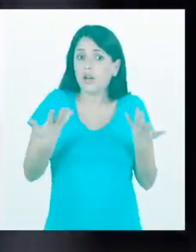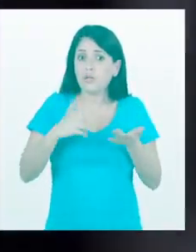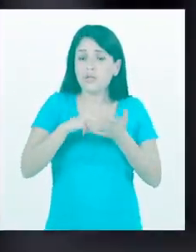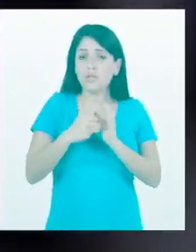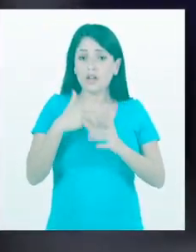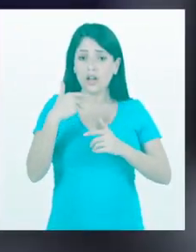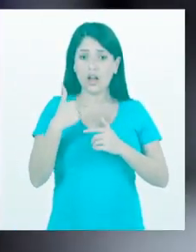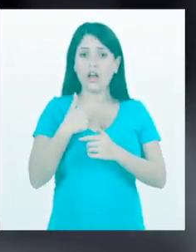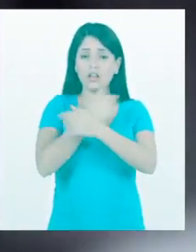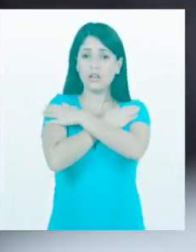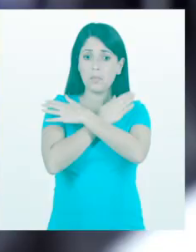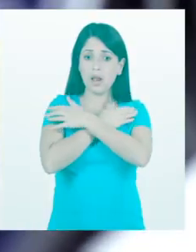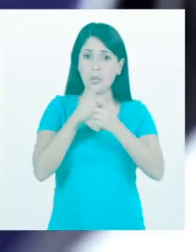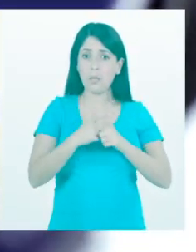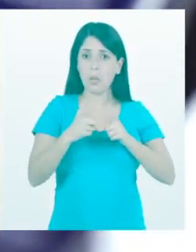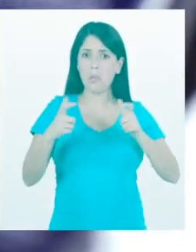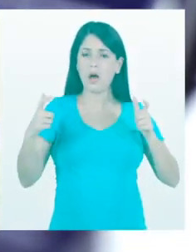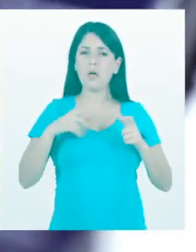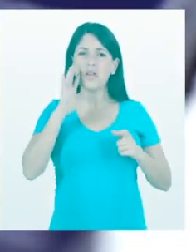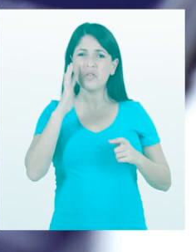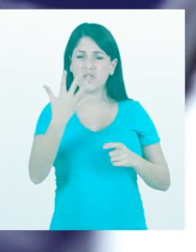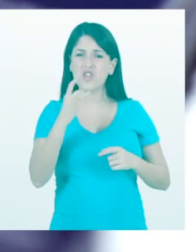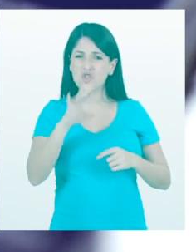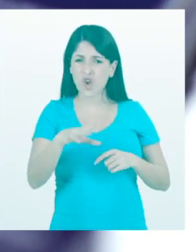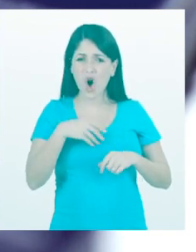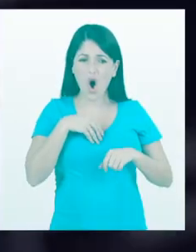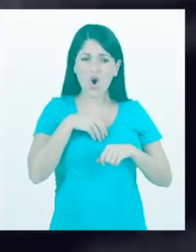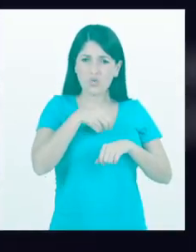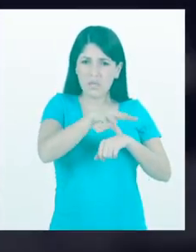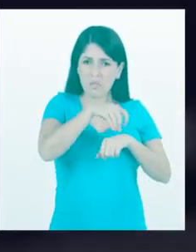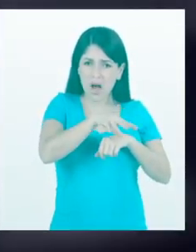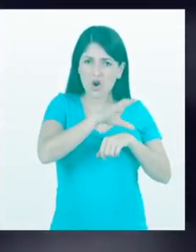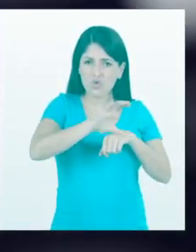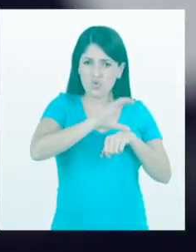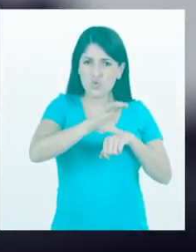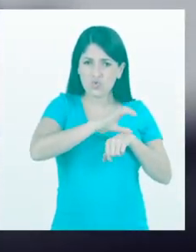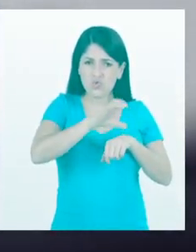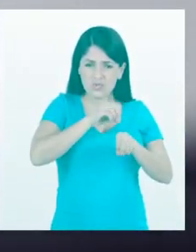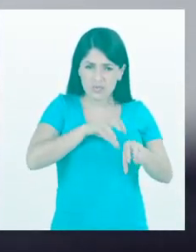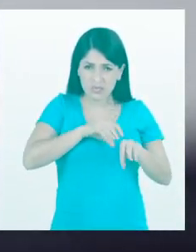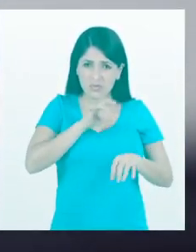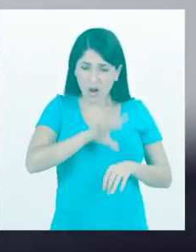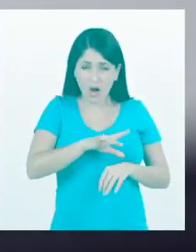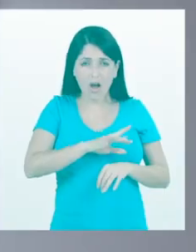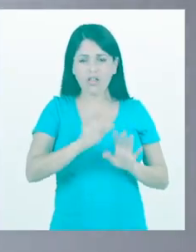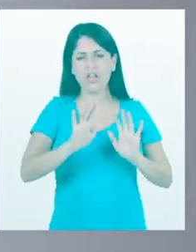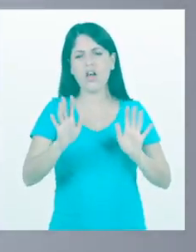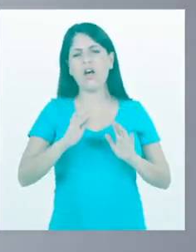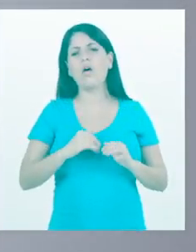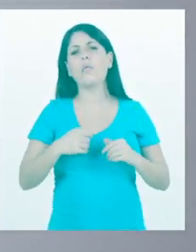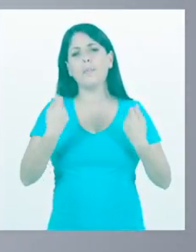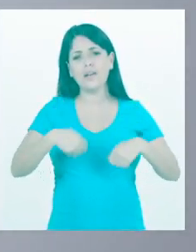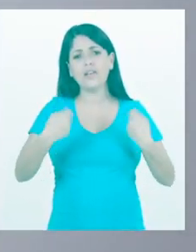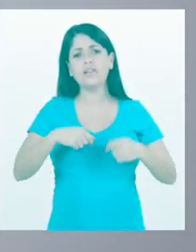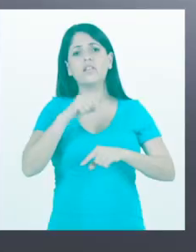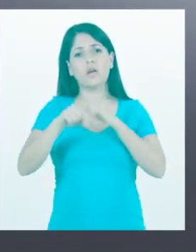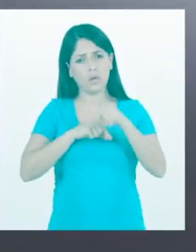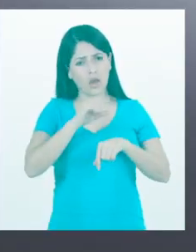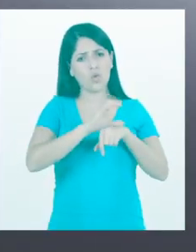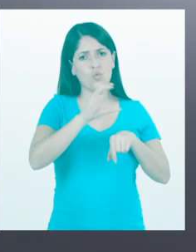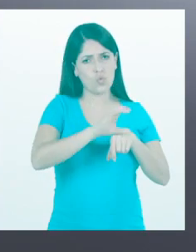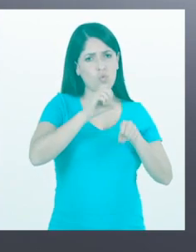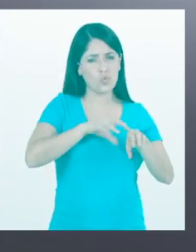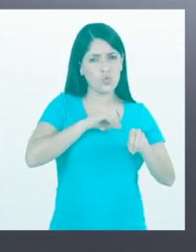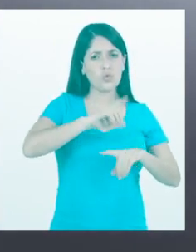resolver, não é só capacitar o trabalhador, como muitos andam falando por aí. Vamos atuar nas duas frentes. Além de qualificar o